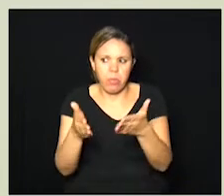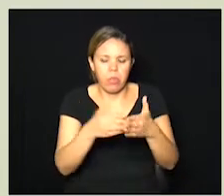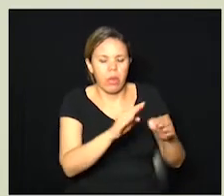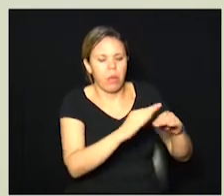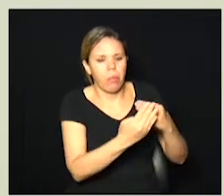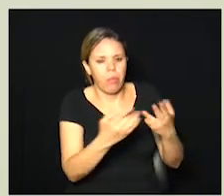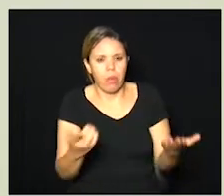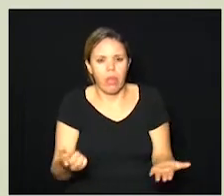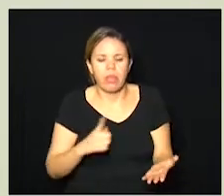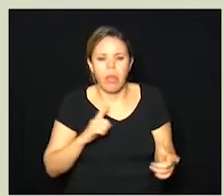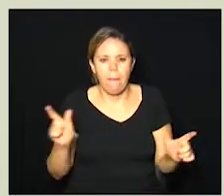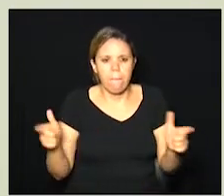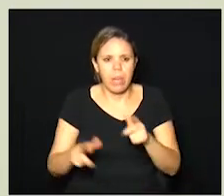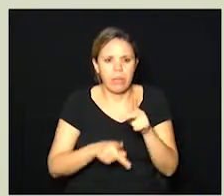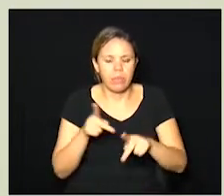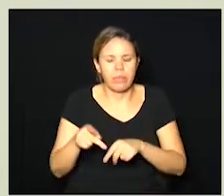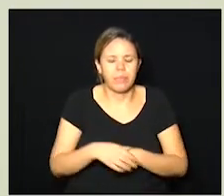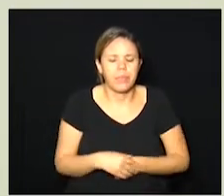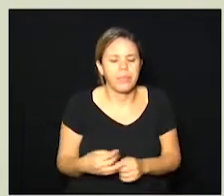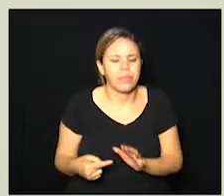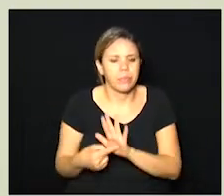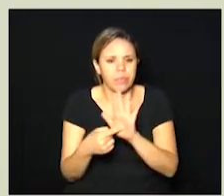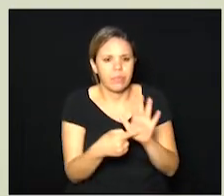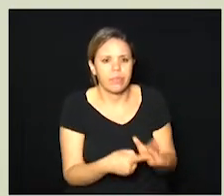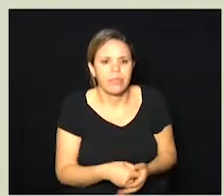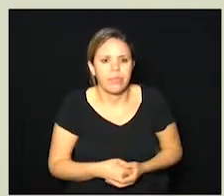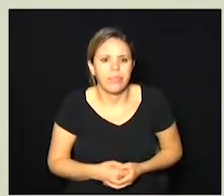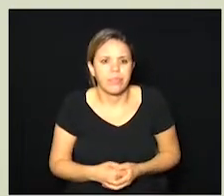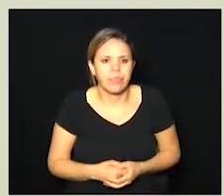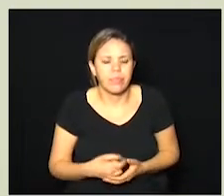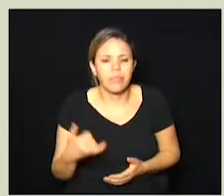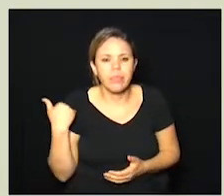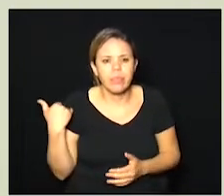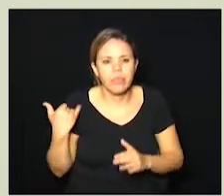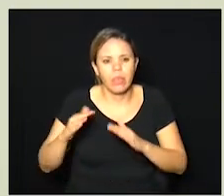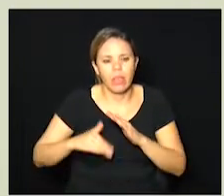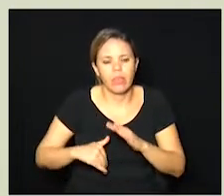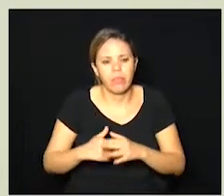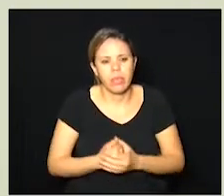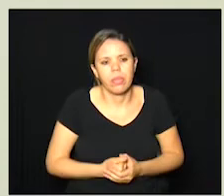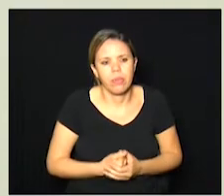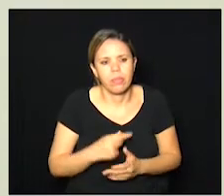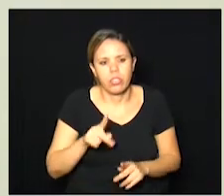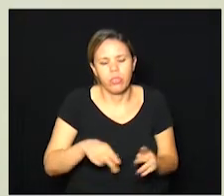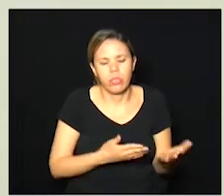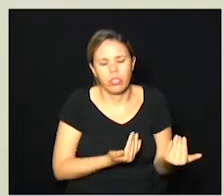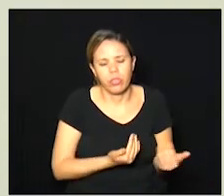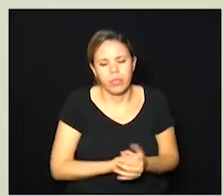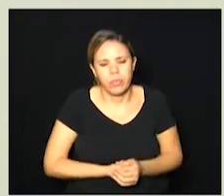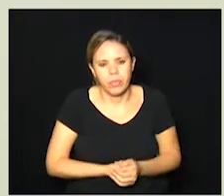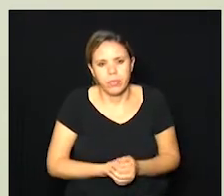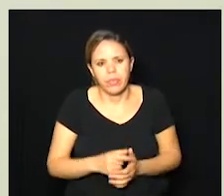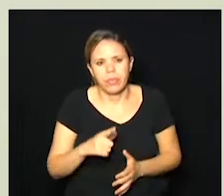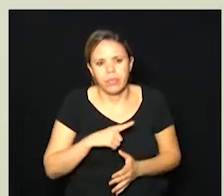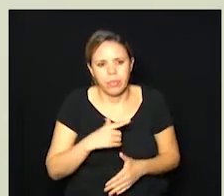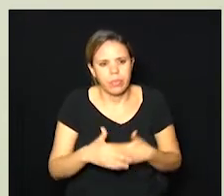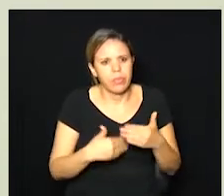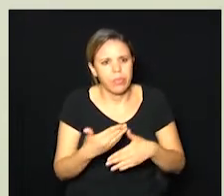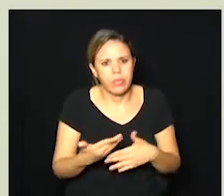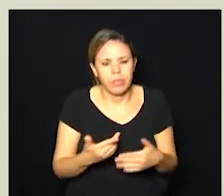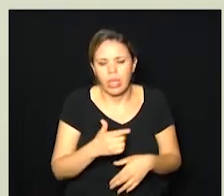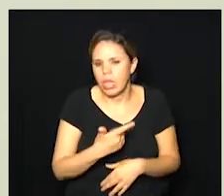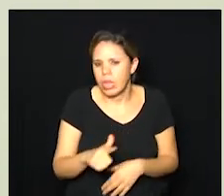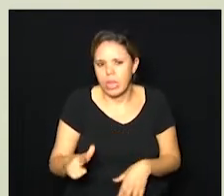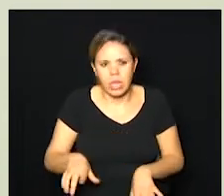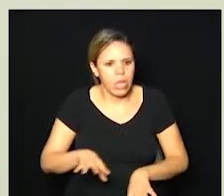casos até porque como nós mostramos a faixa etária é menor são pessoas mais jovens que tem uma tendência maior a não